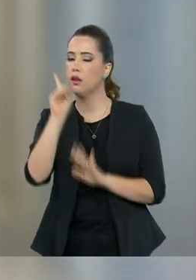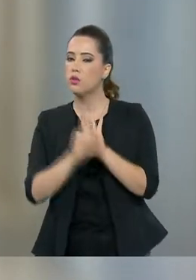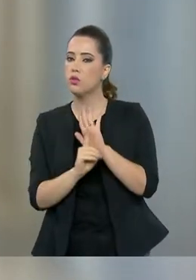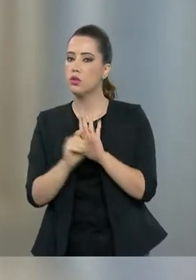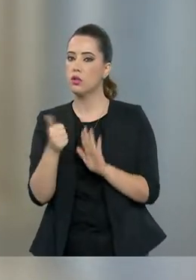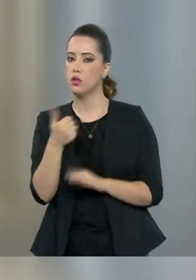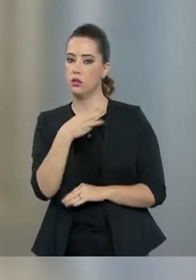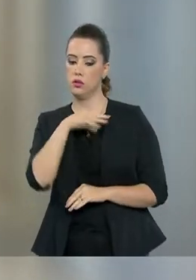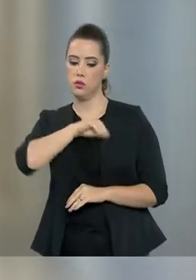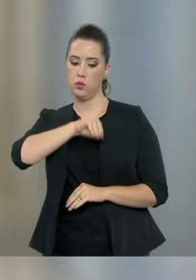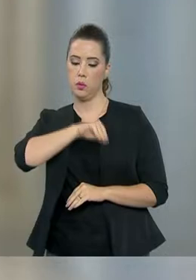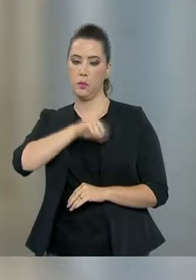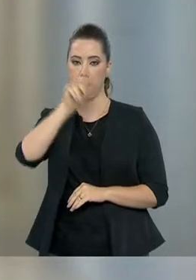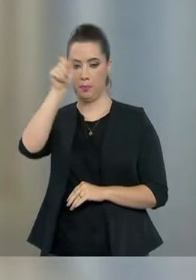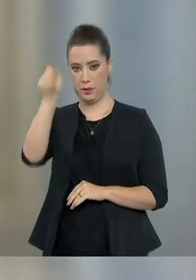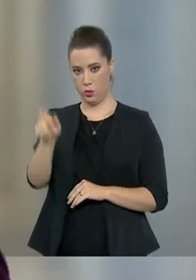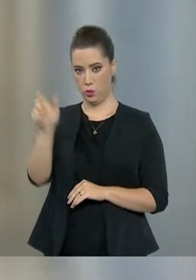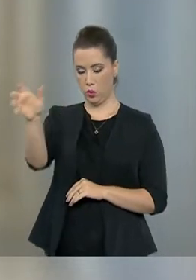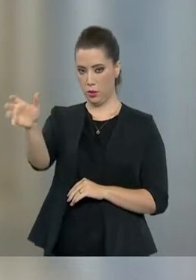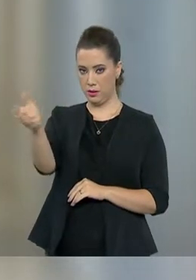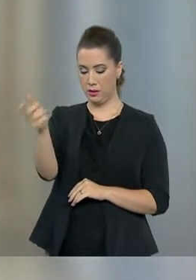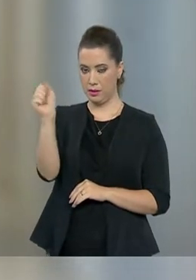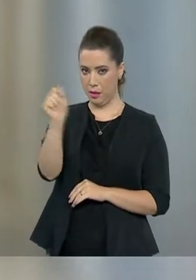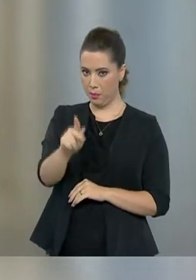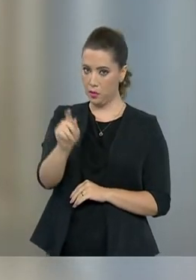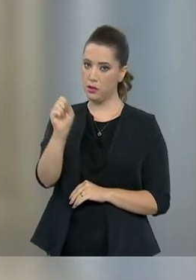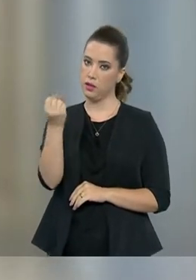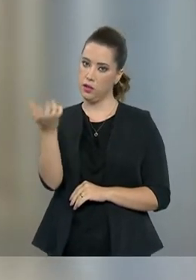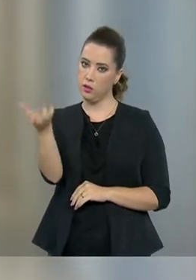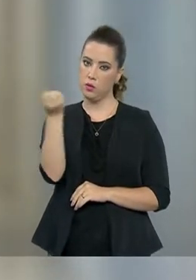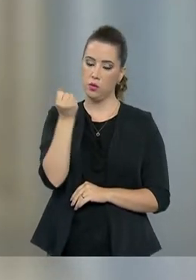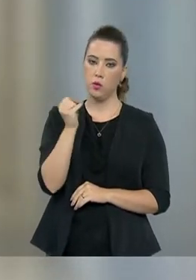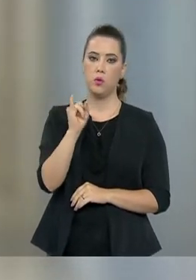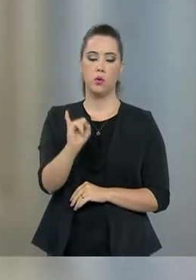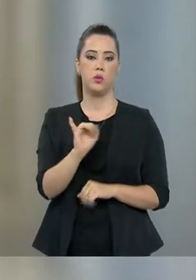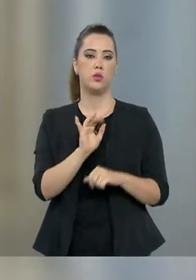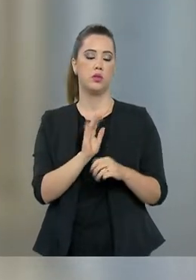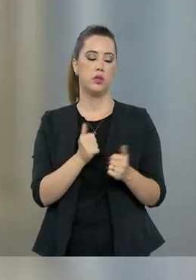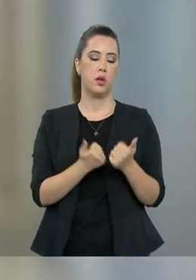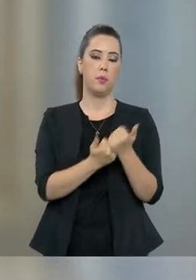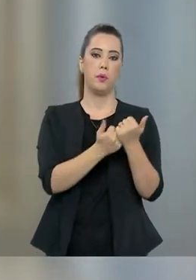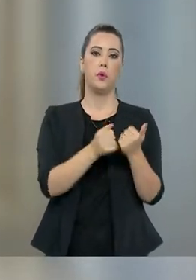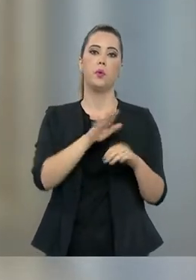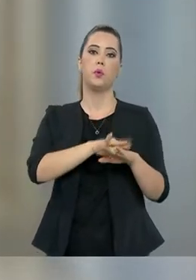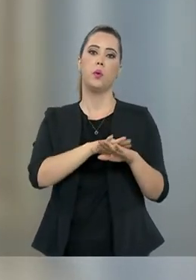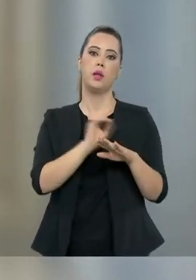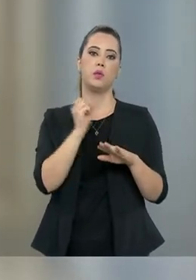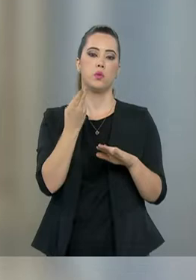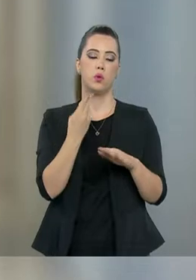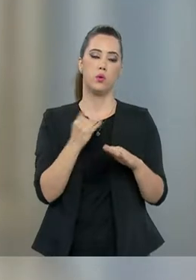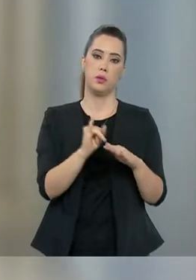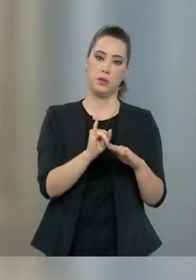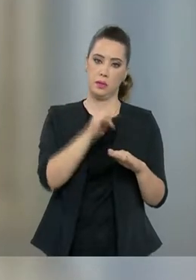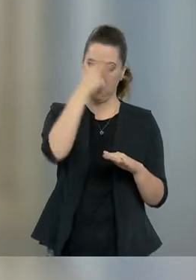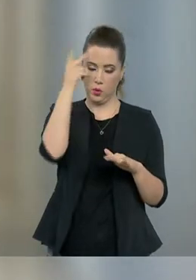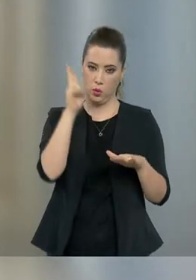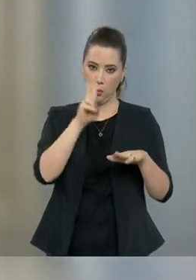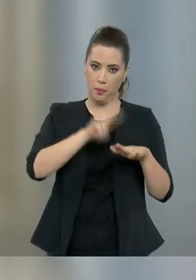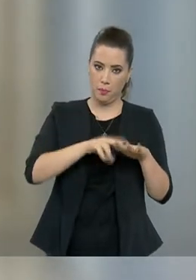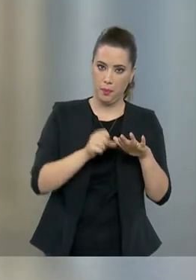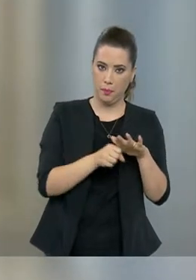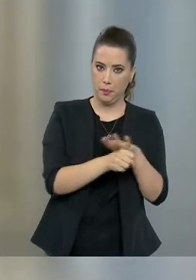13º salário, além de aposentados e pensionistas, quem recebe auxílio doença e auxílio reclusão, por exemplo. Quem quiser